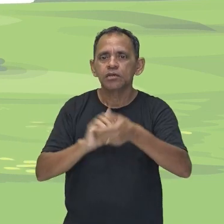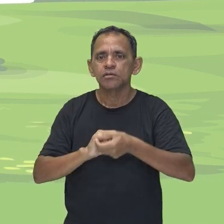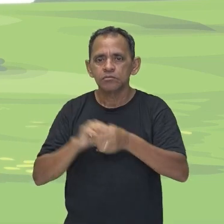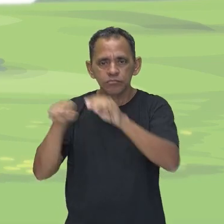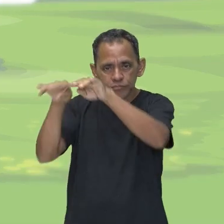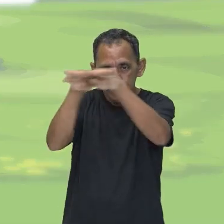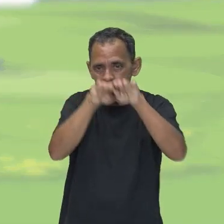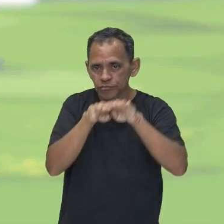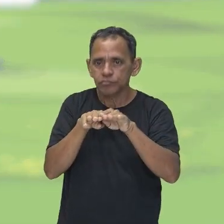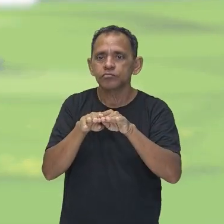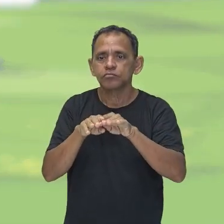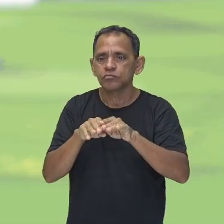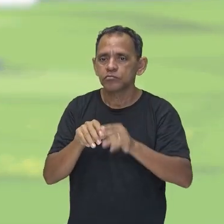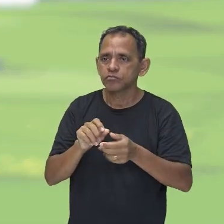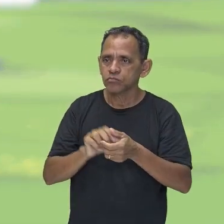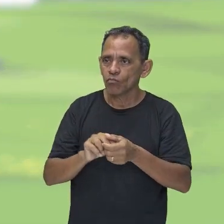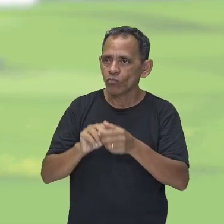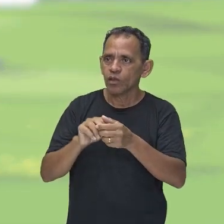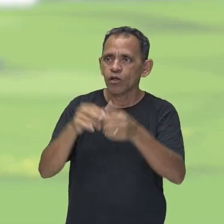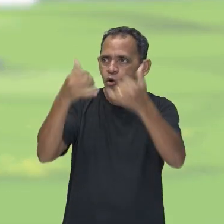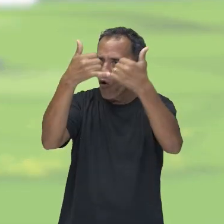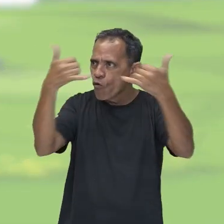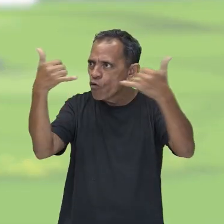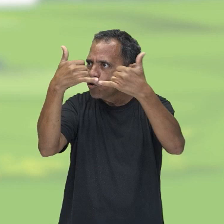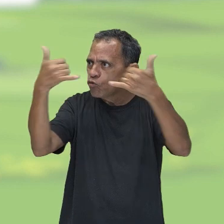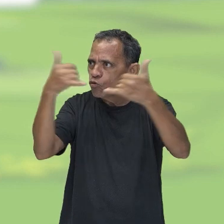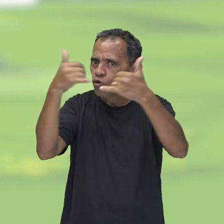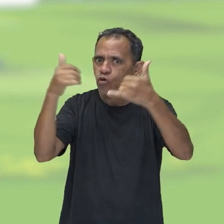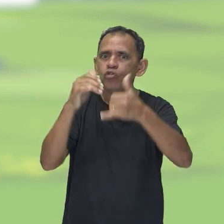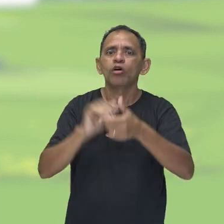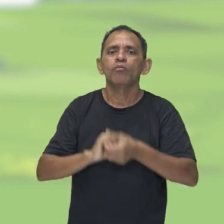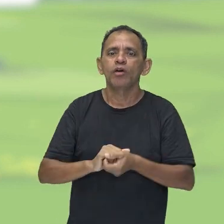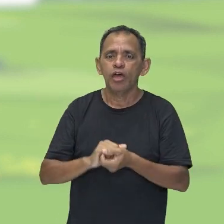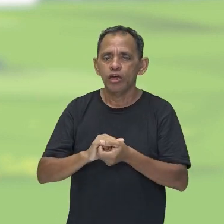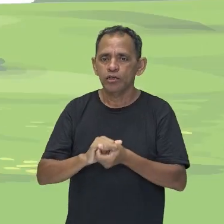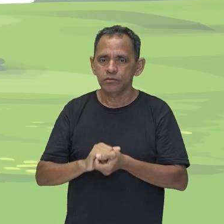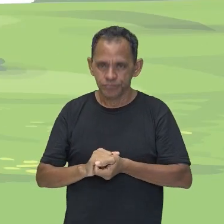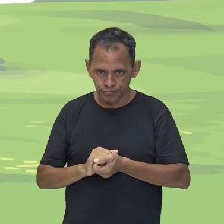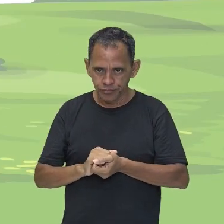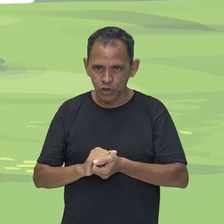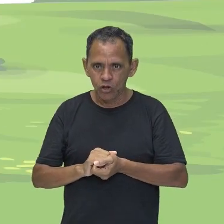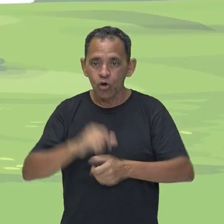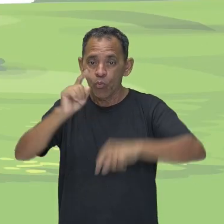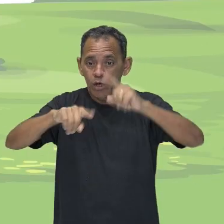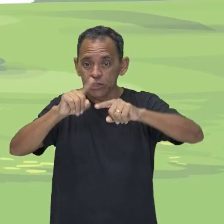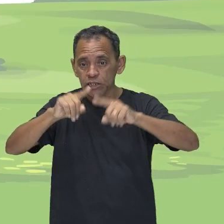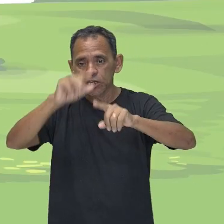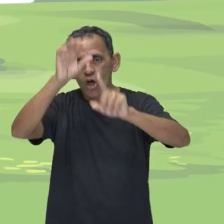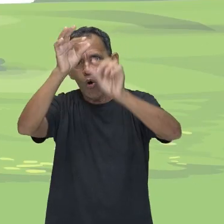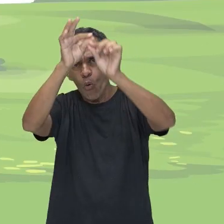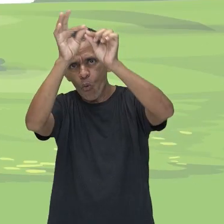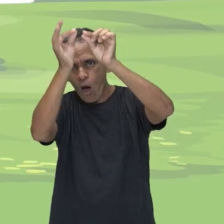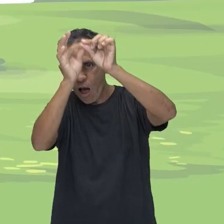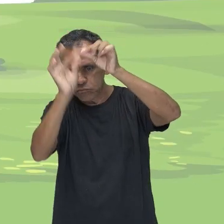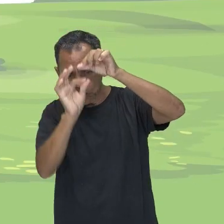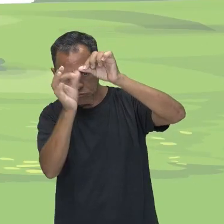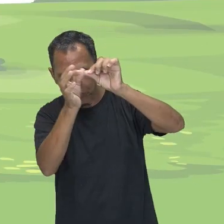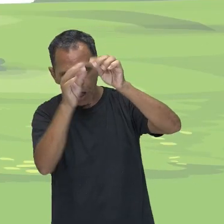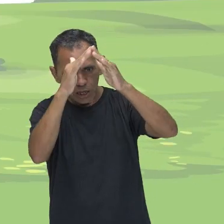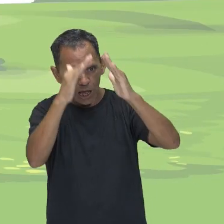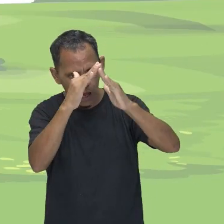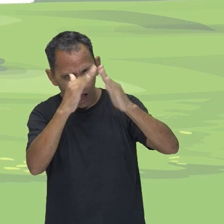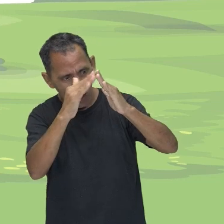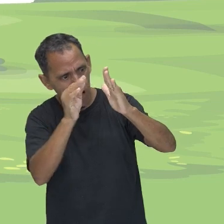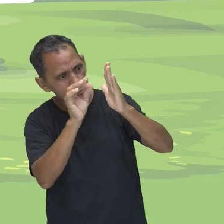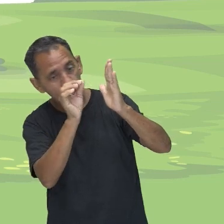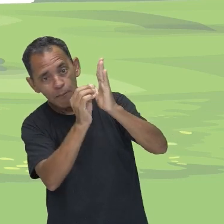rede elétrica. Após passar por isso, a corrente flui até um quadro elétrico do imóvel que alimenta todas as tomadas, pontos elétricos e